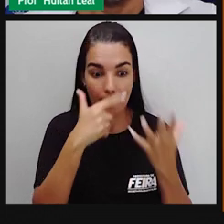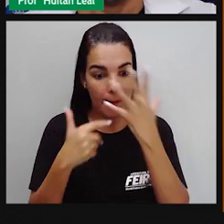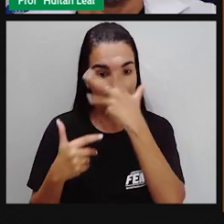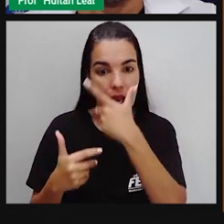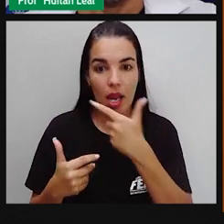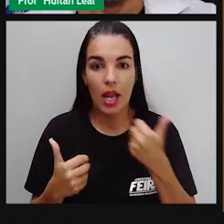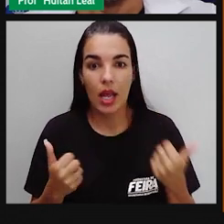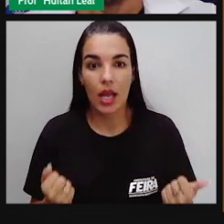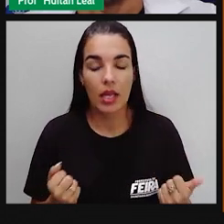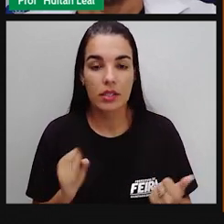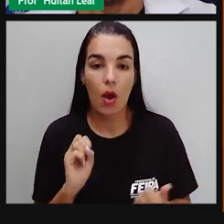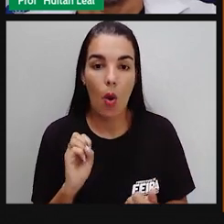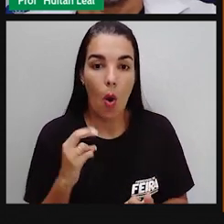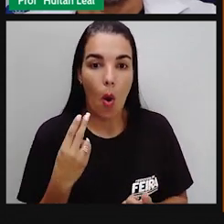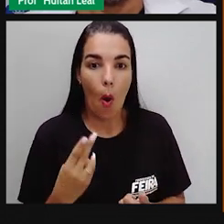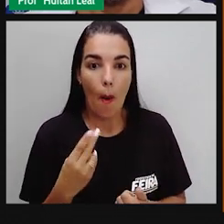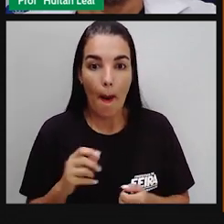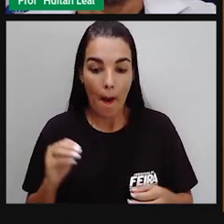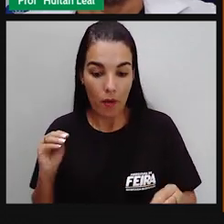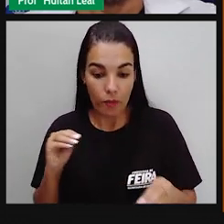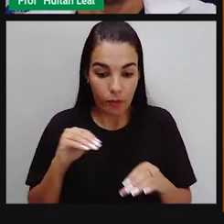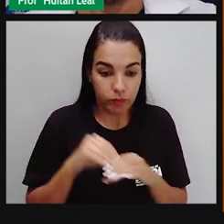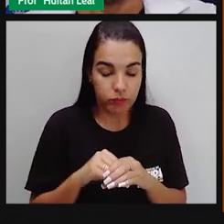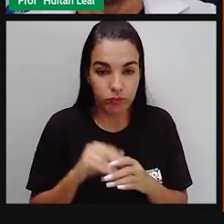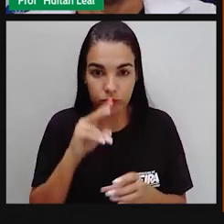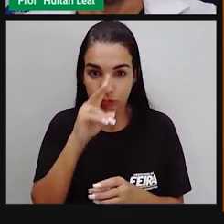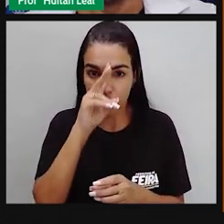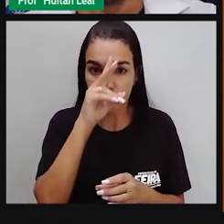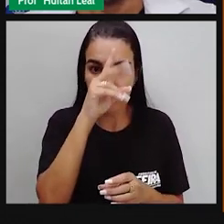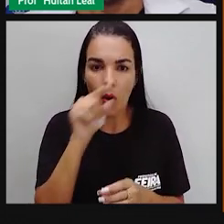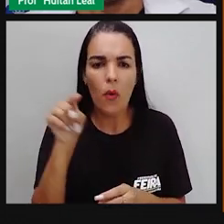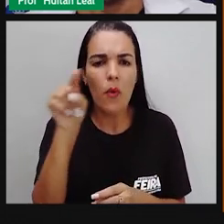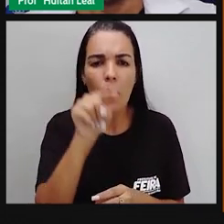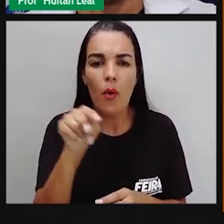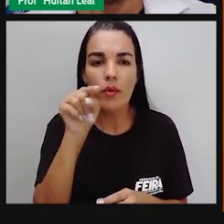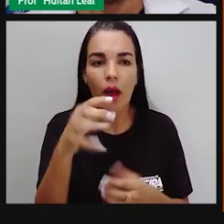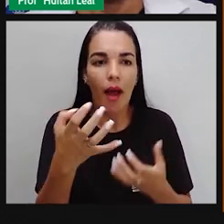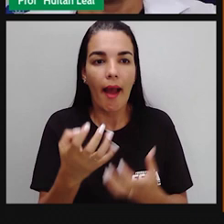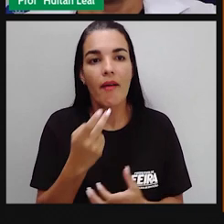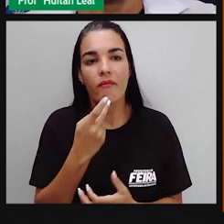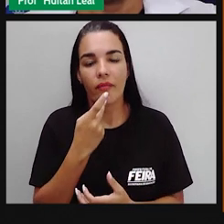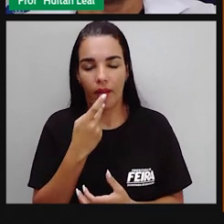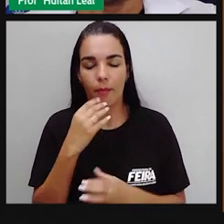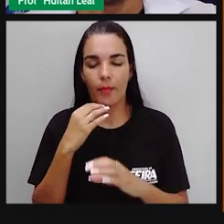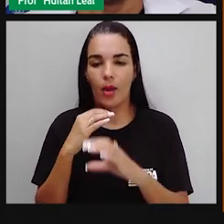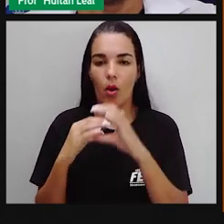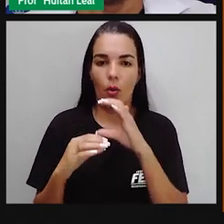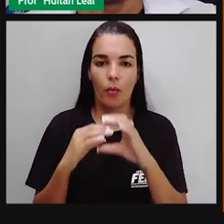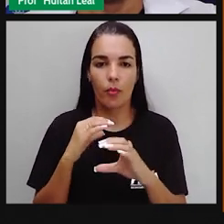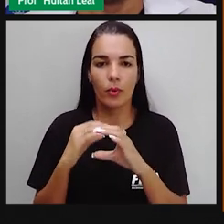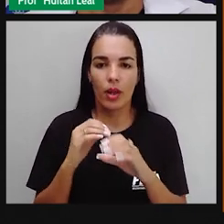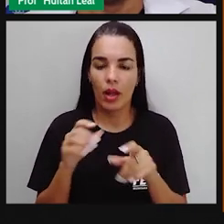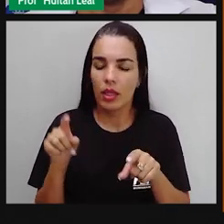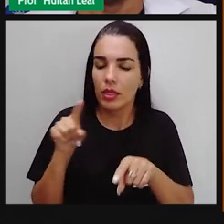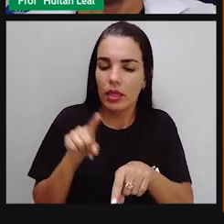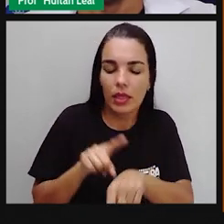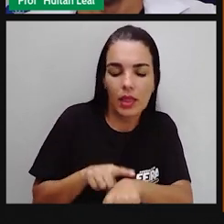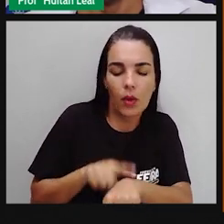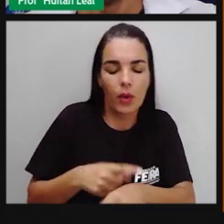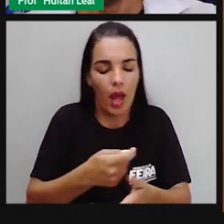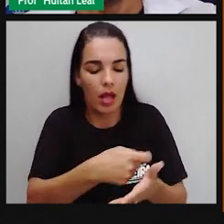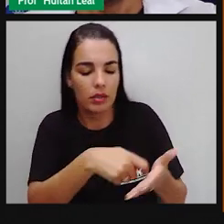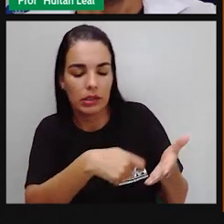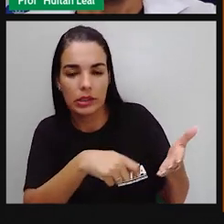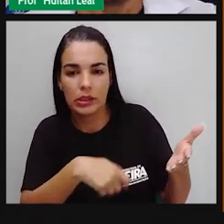enfatizar o que você quer falar na hora de sua comunicação, na hora da sua escrita, num